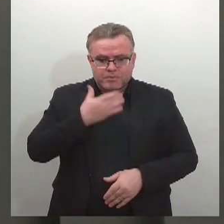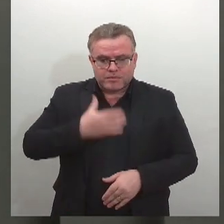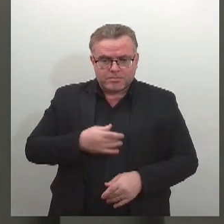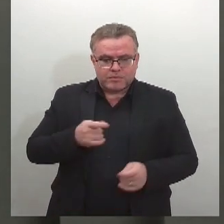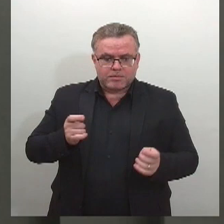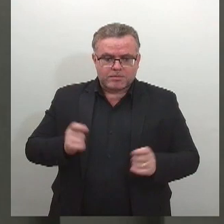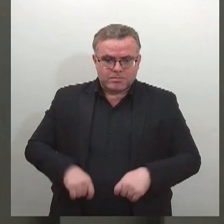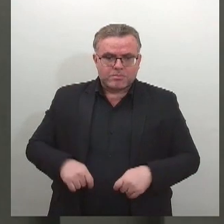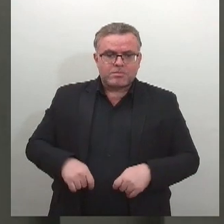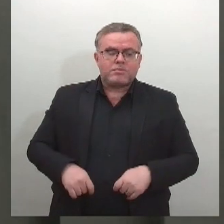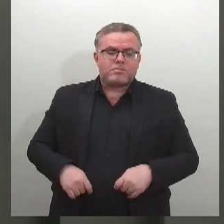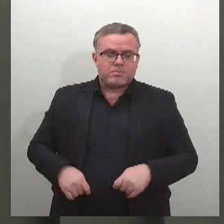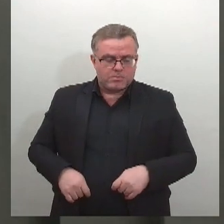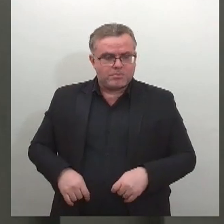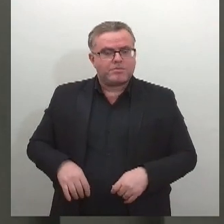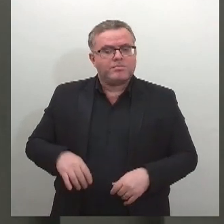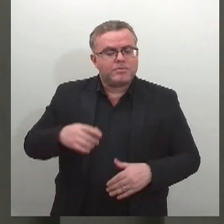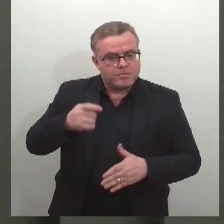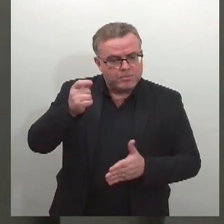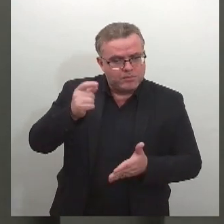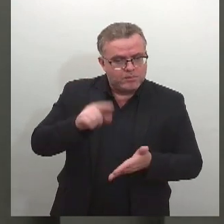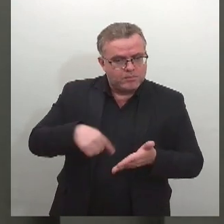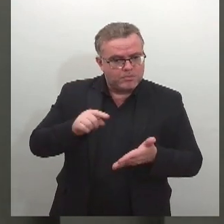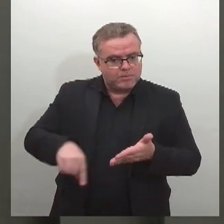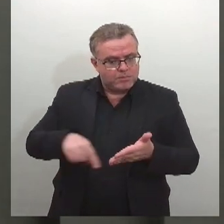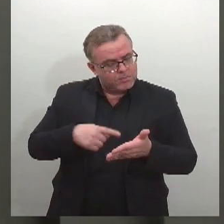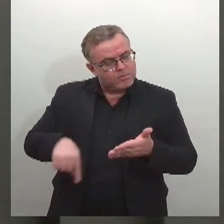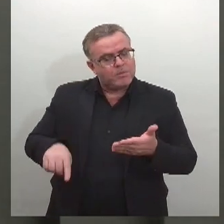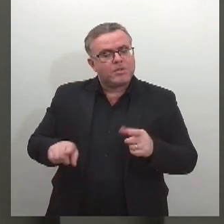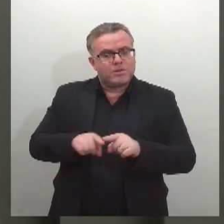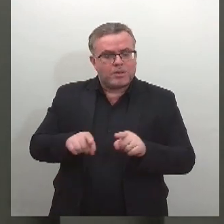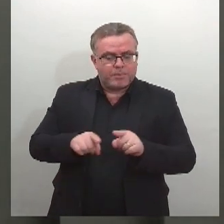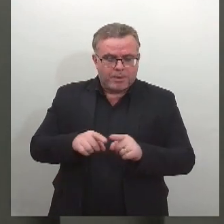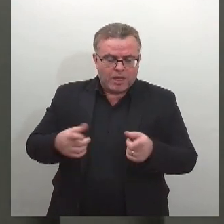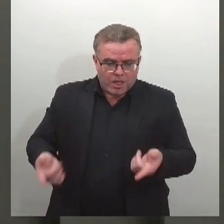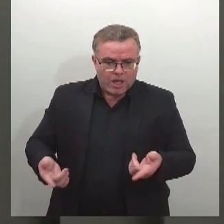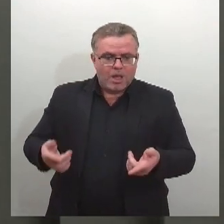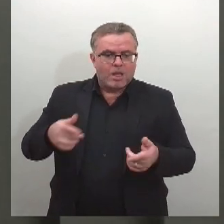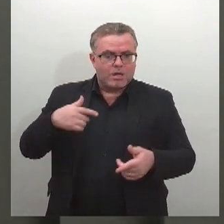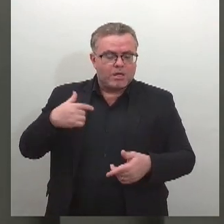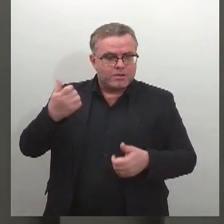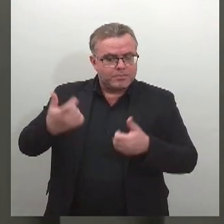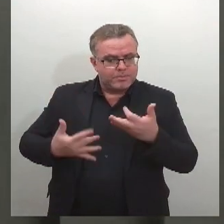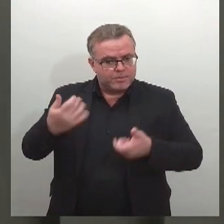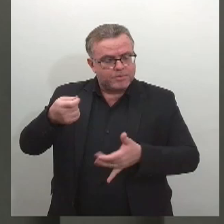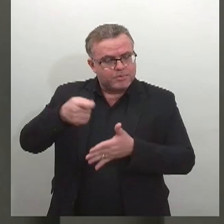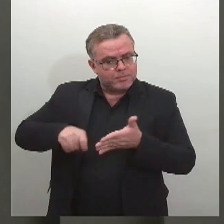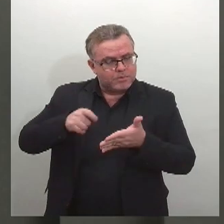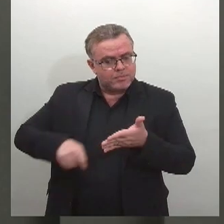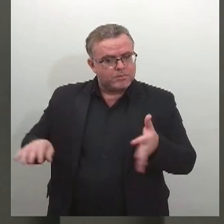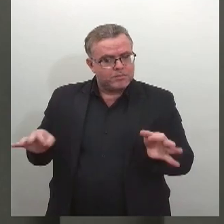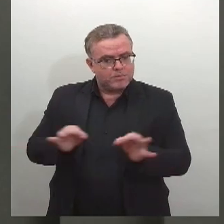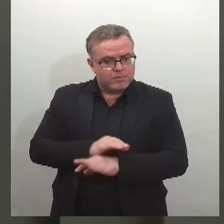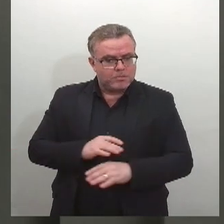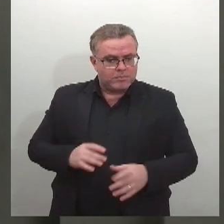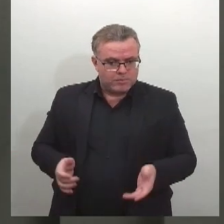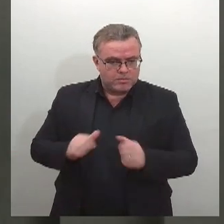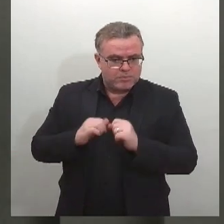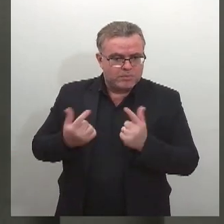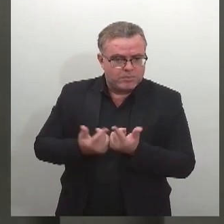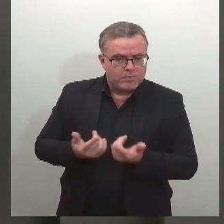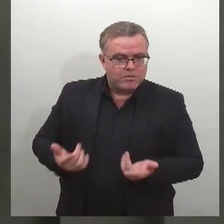objetivas e a prova discursiva para os candidatos ao cargo de analista legislativo, atribuição técnica